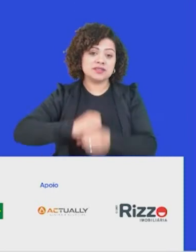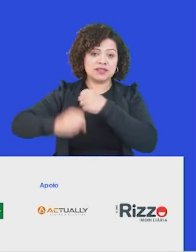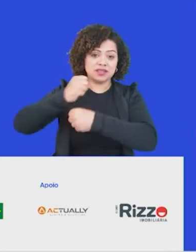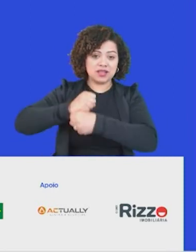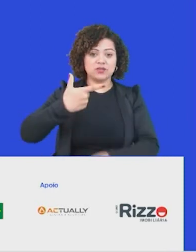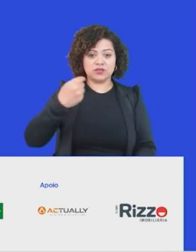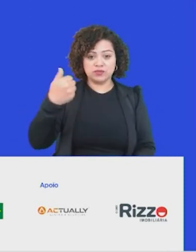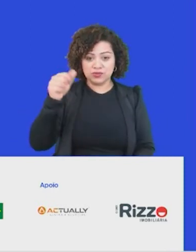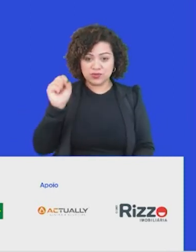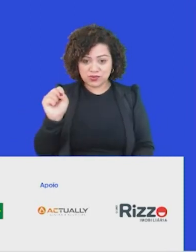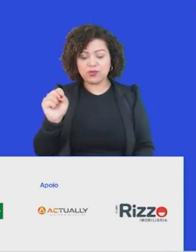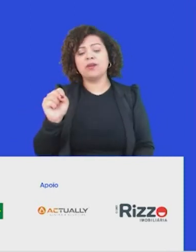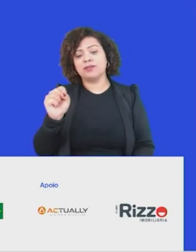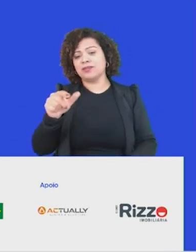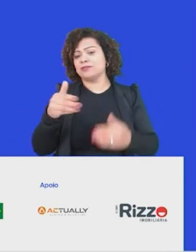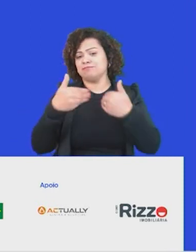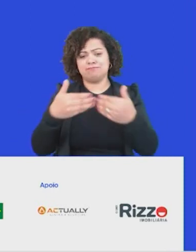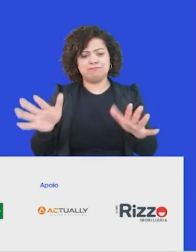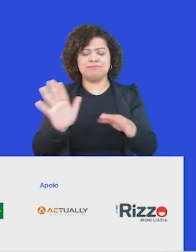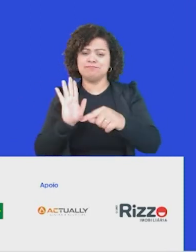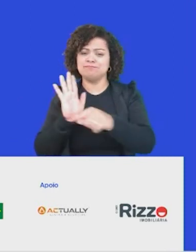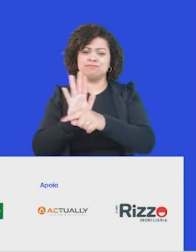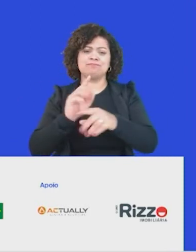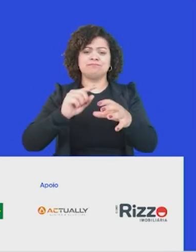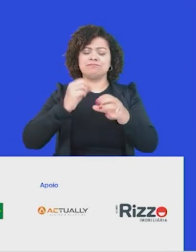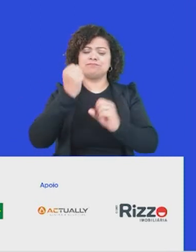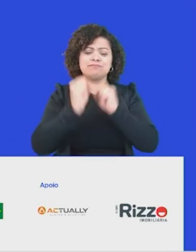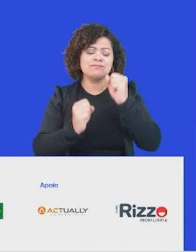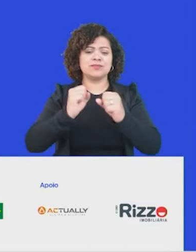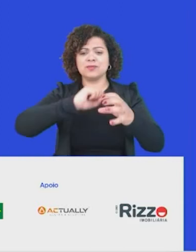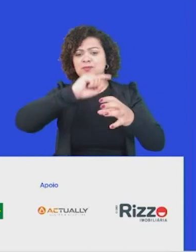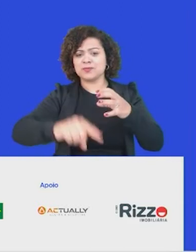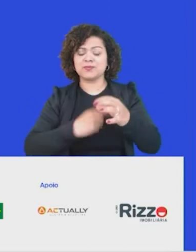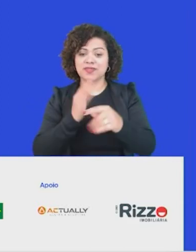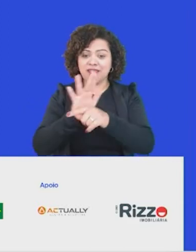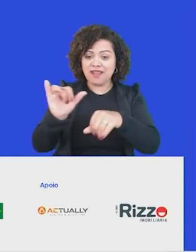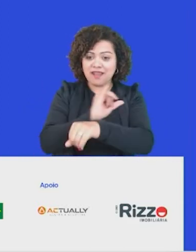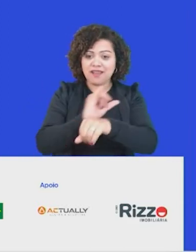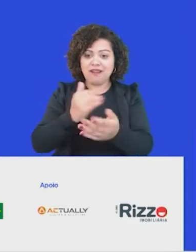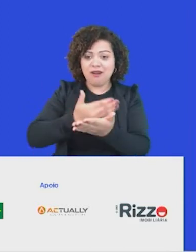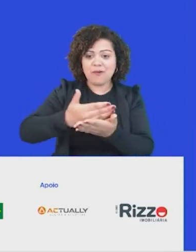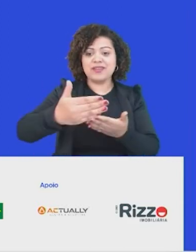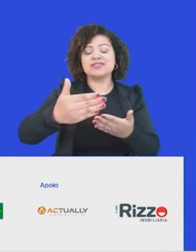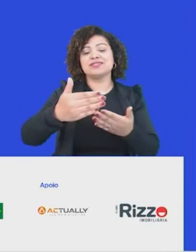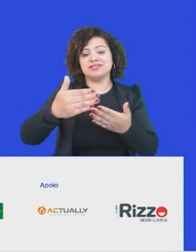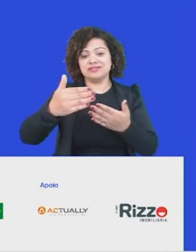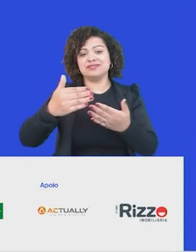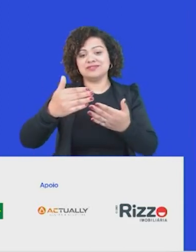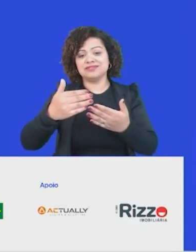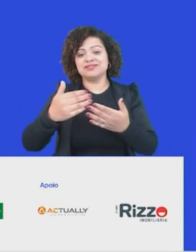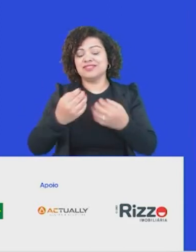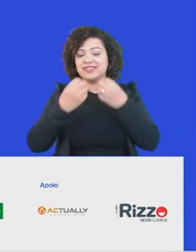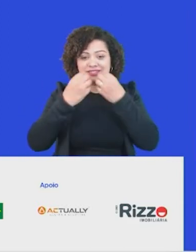laboratório de inovação aberta da indústria mundial de aço, não existia iniciativa no setor dessa magnitude,